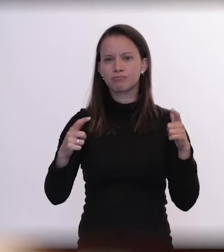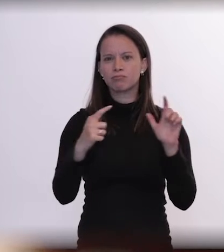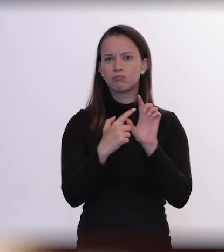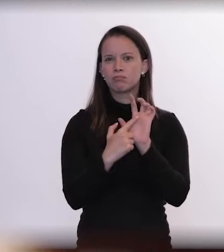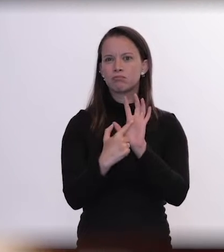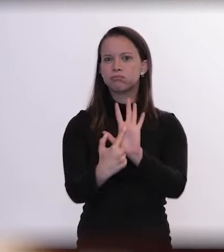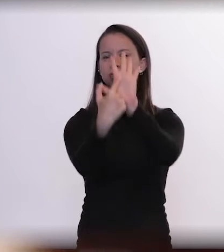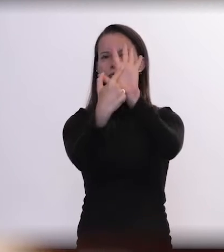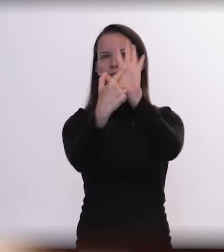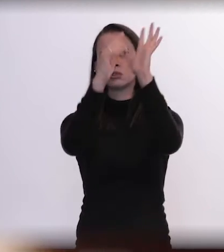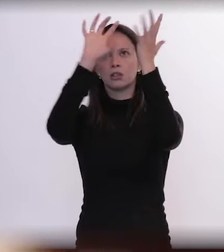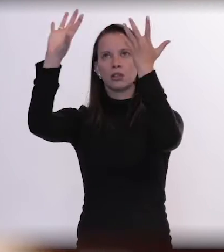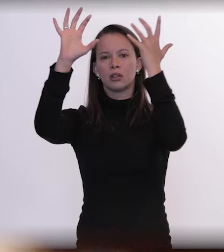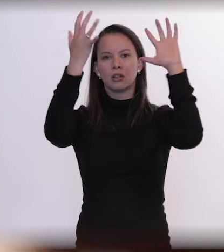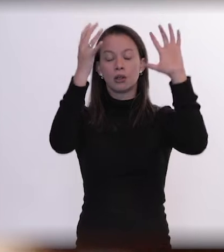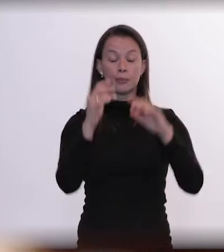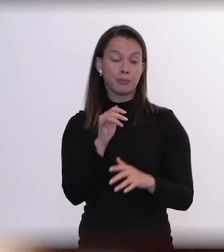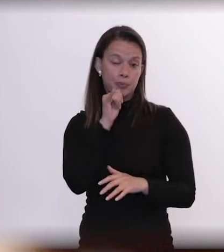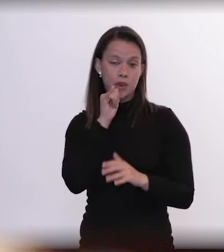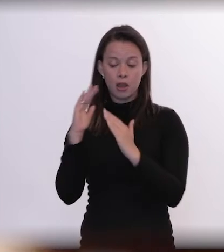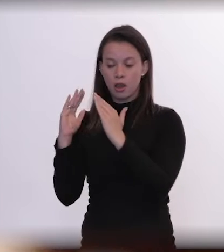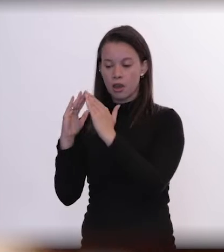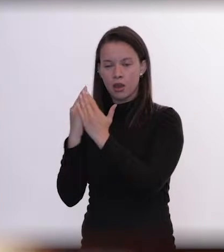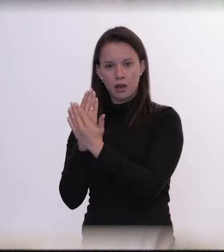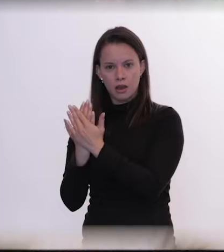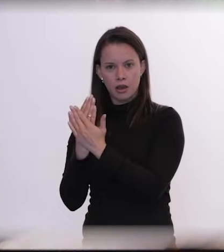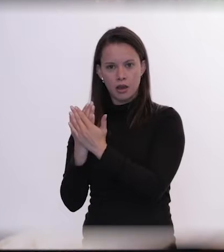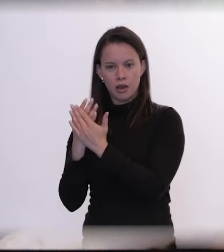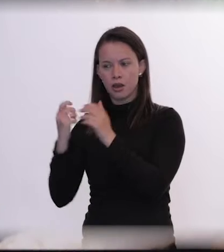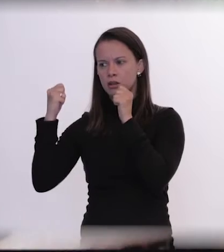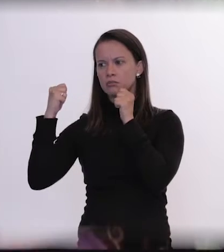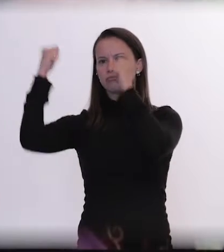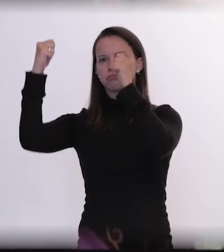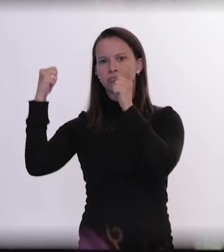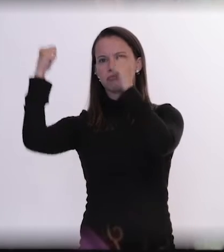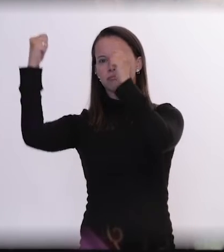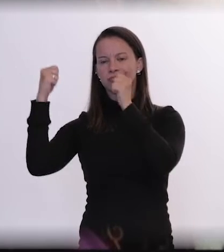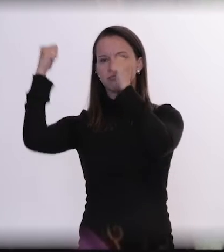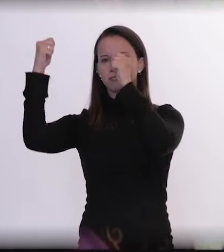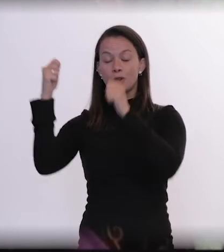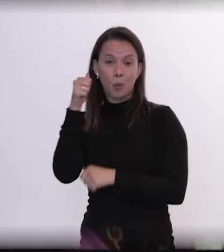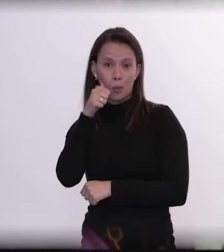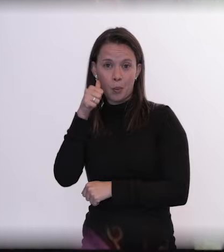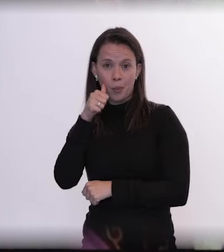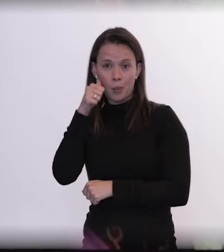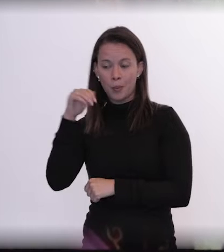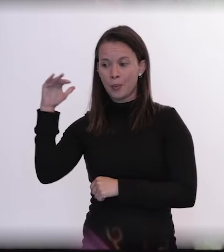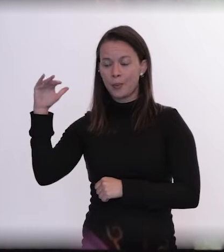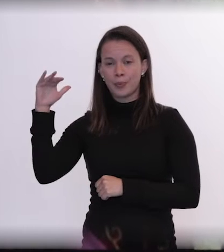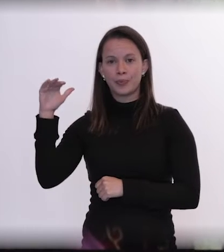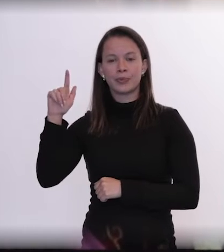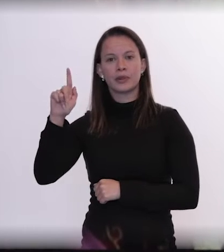crise climática foi a greve escolar pelo clima inspirada por uma adolescente sueca chamada Greta